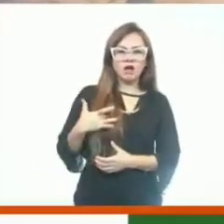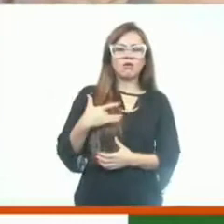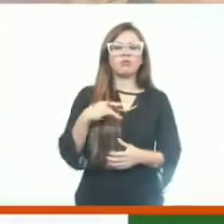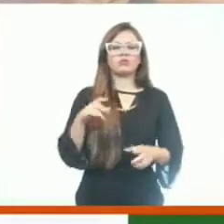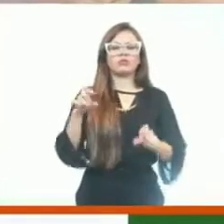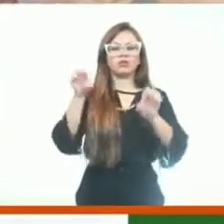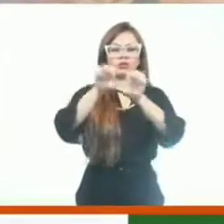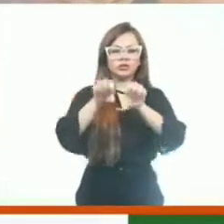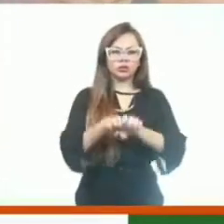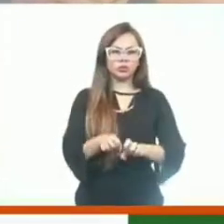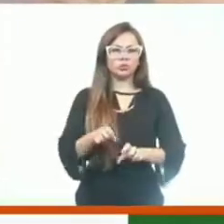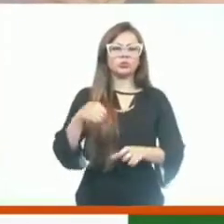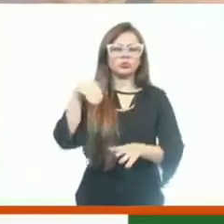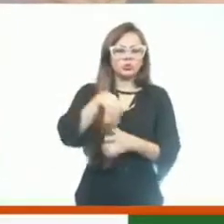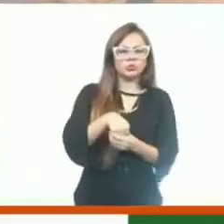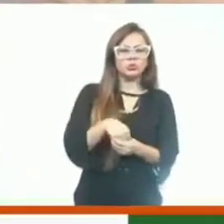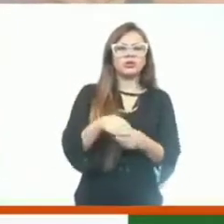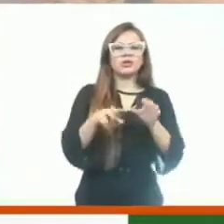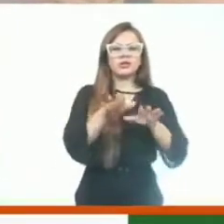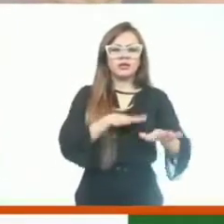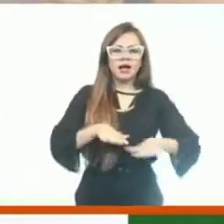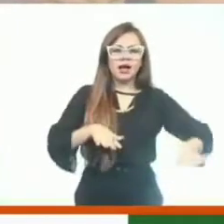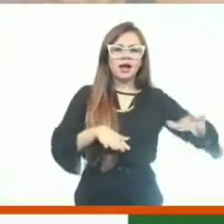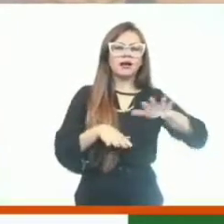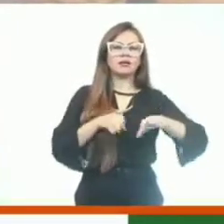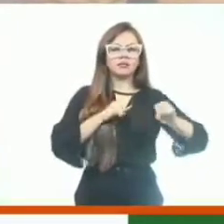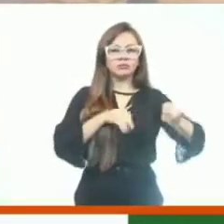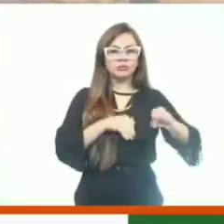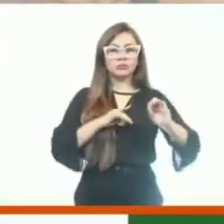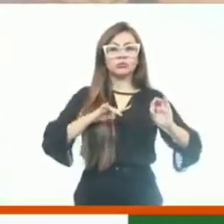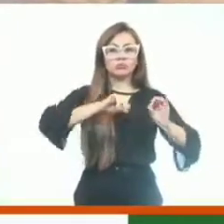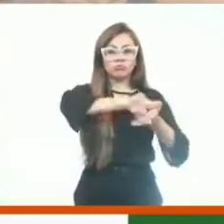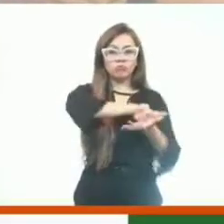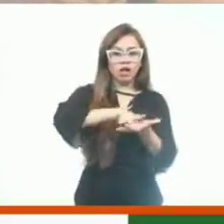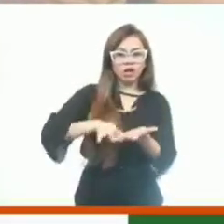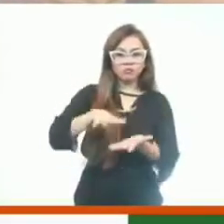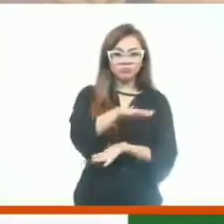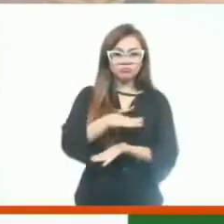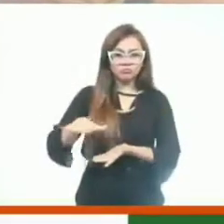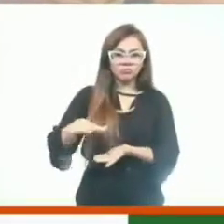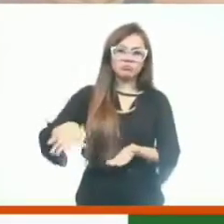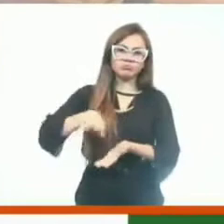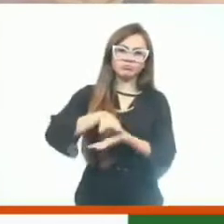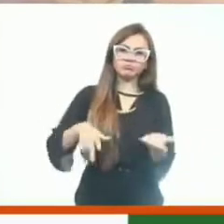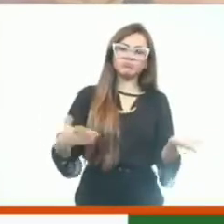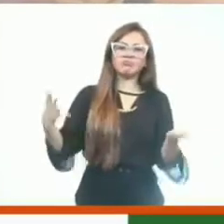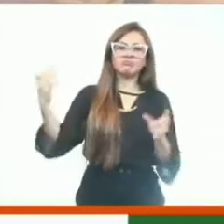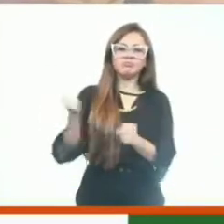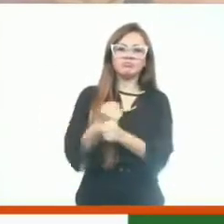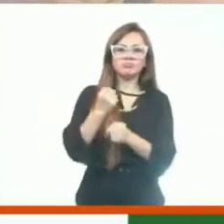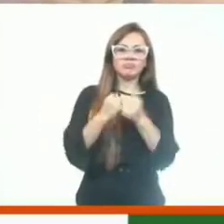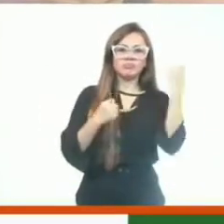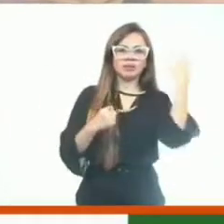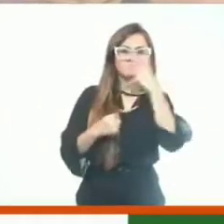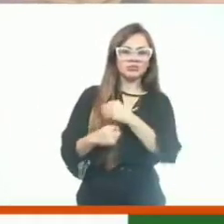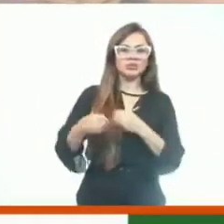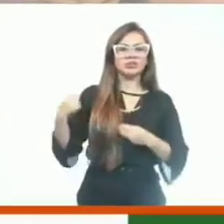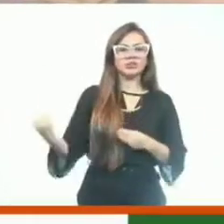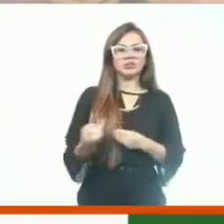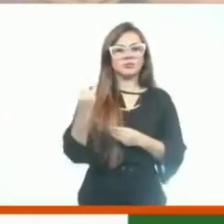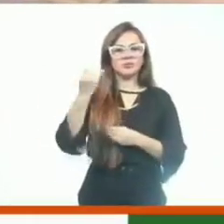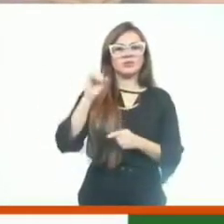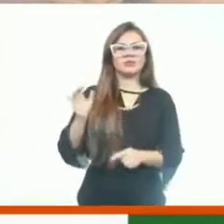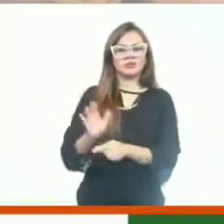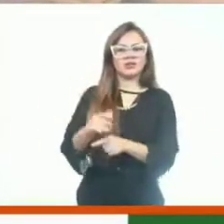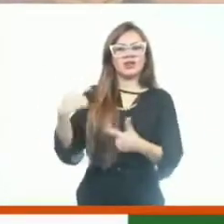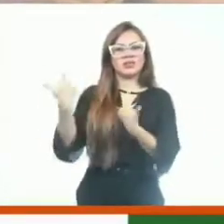infraestrutura, enfim, na área da educação, em todas as áreas, e hoje entregando equipamento bonito, importante, para a geração